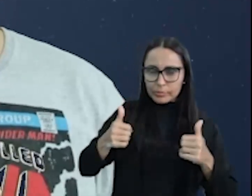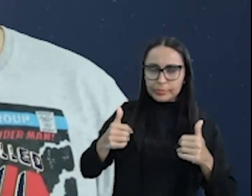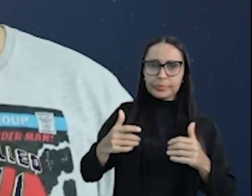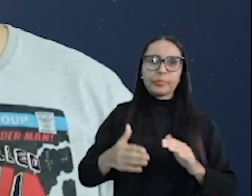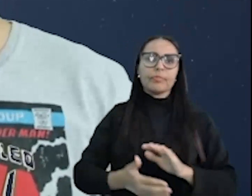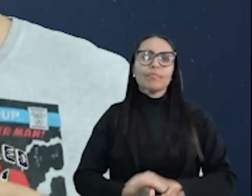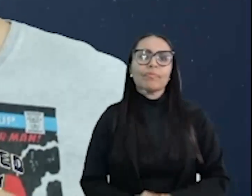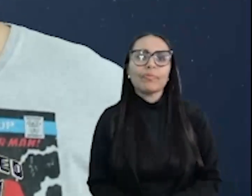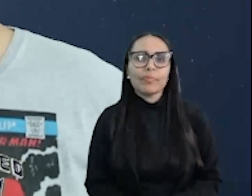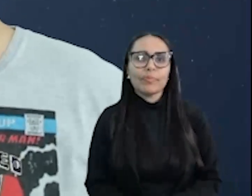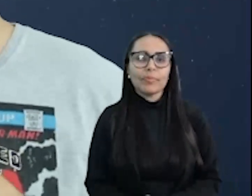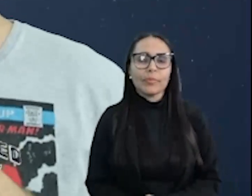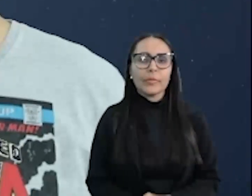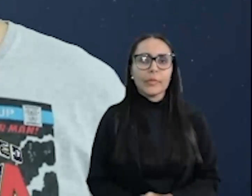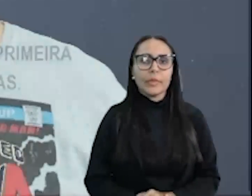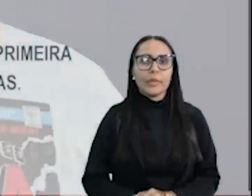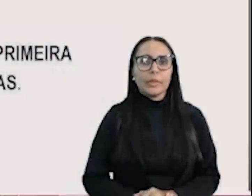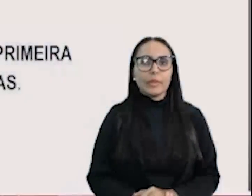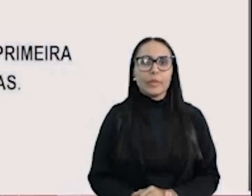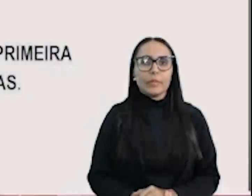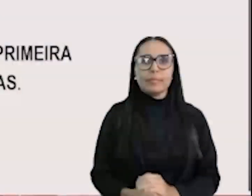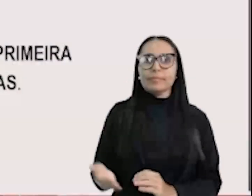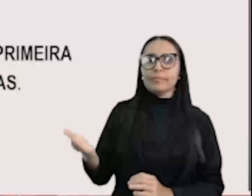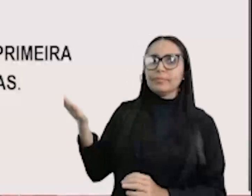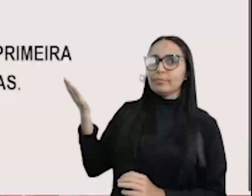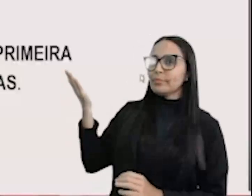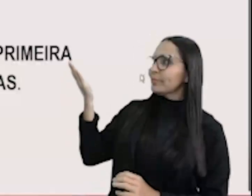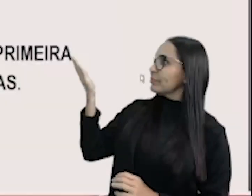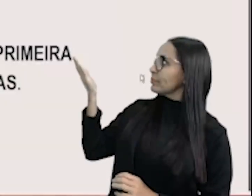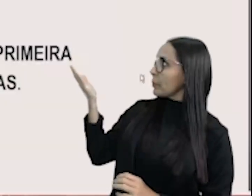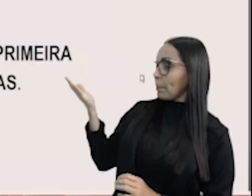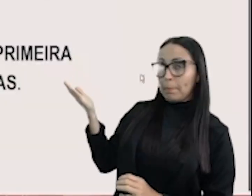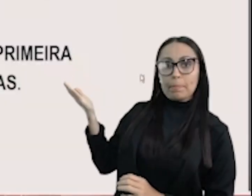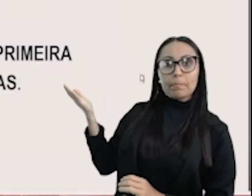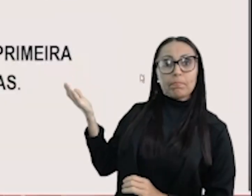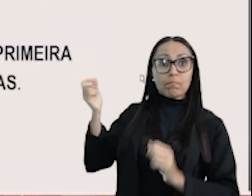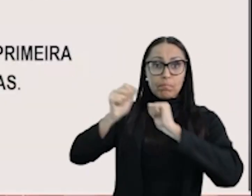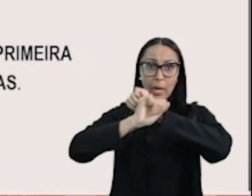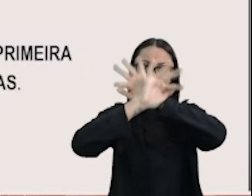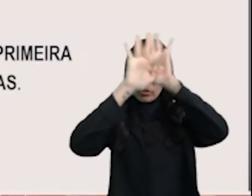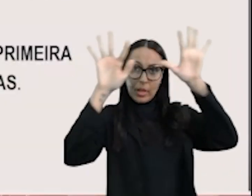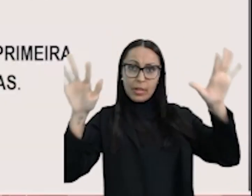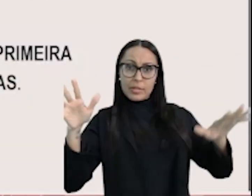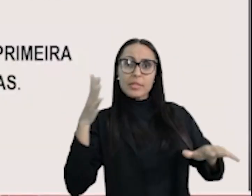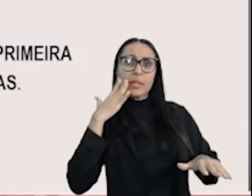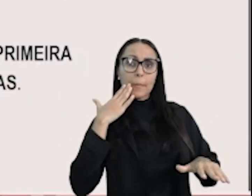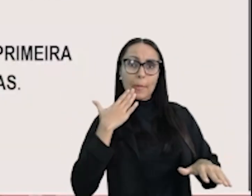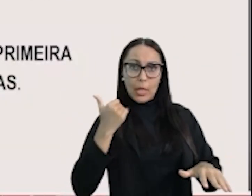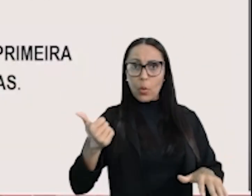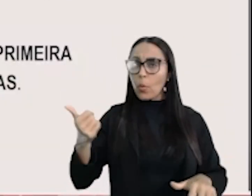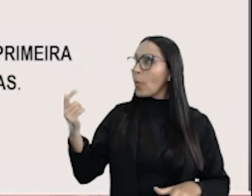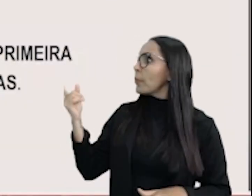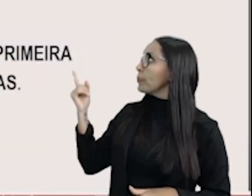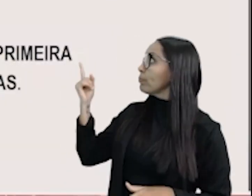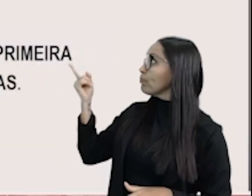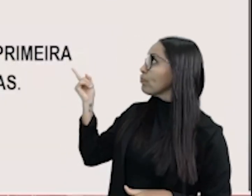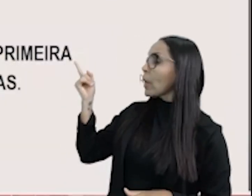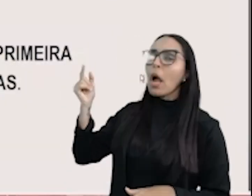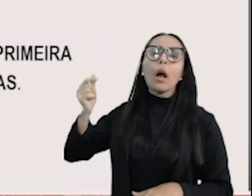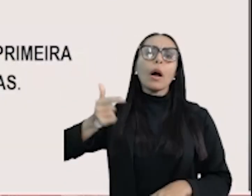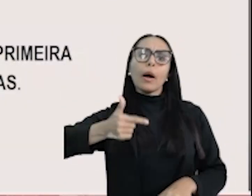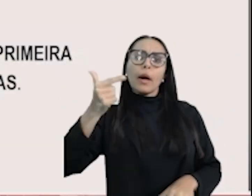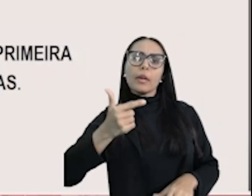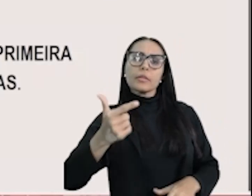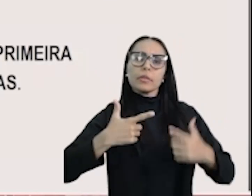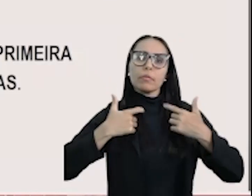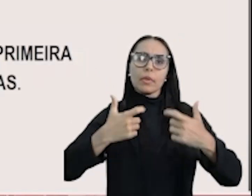Anderson, meu querido, joga na tela do pessoal. Para ficar mais claro essa introdução, A Segunda